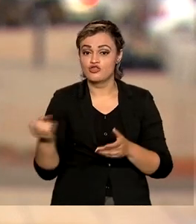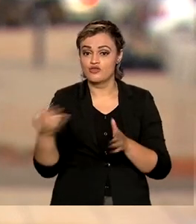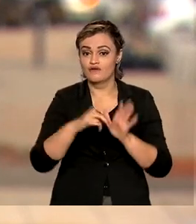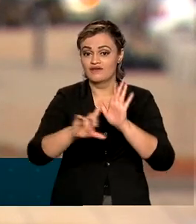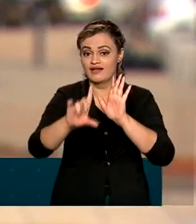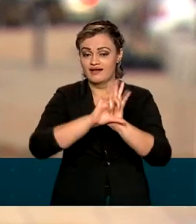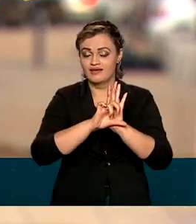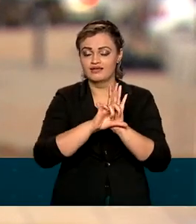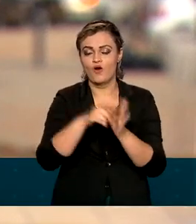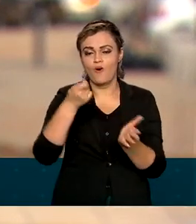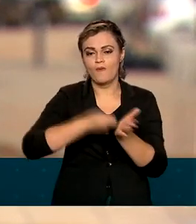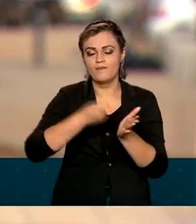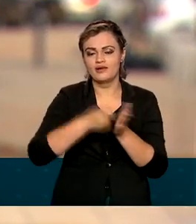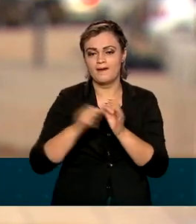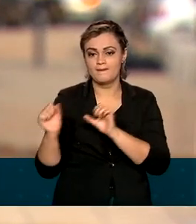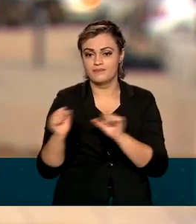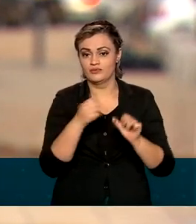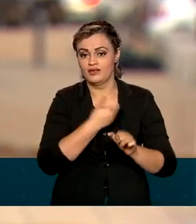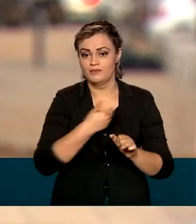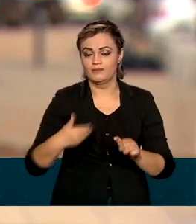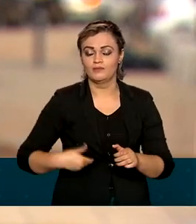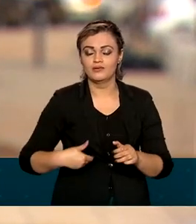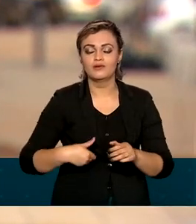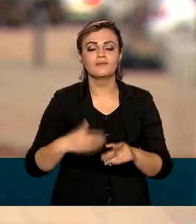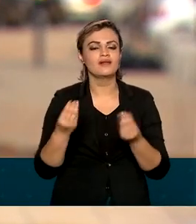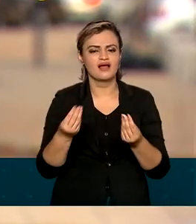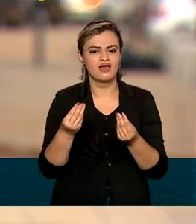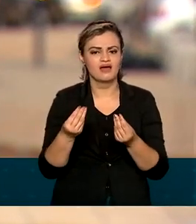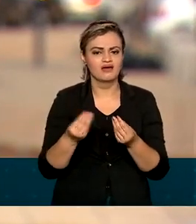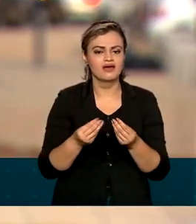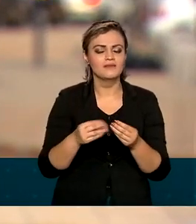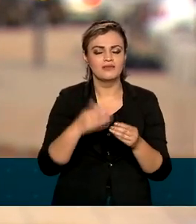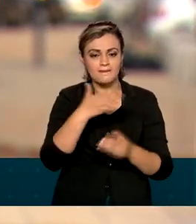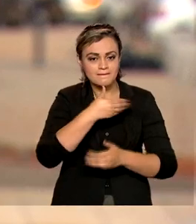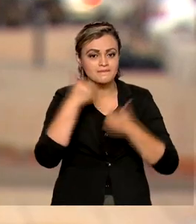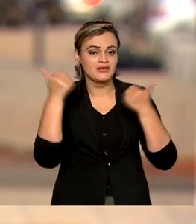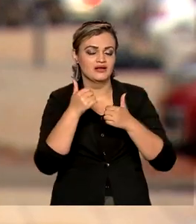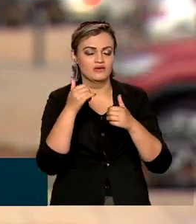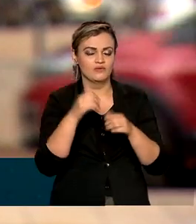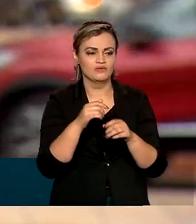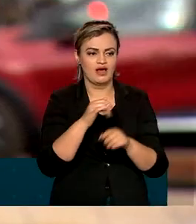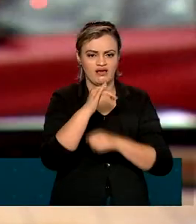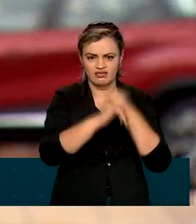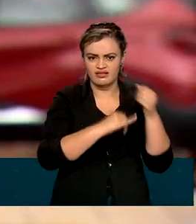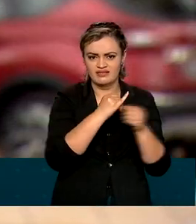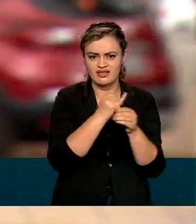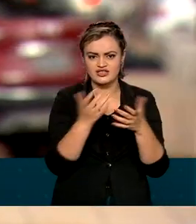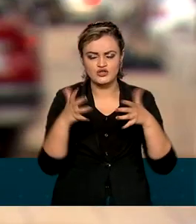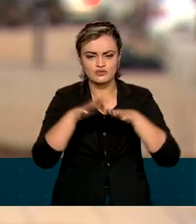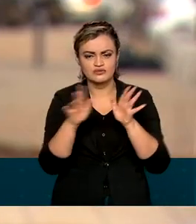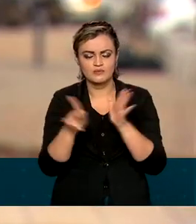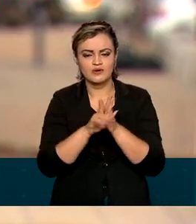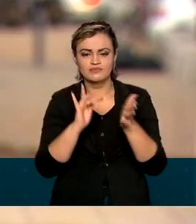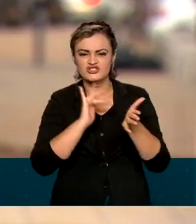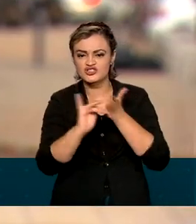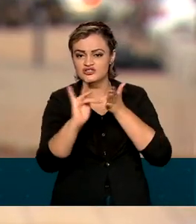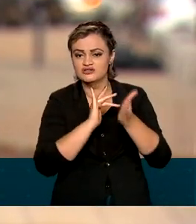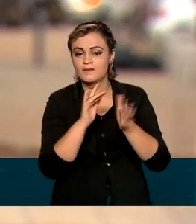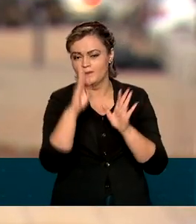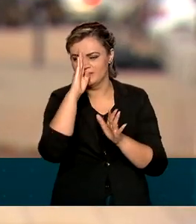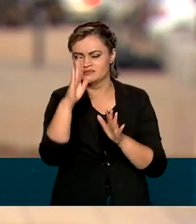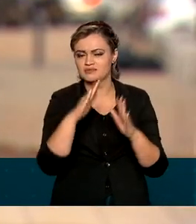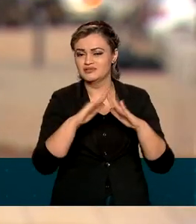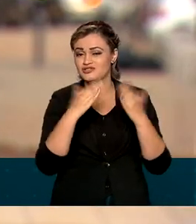obriga o poder público a criar condições para ampliar a conectividade e a inclusão digital, principalmente nas escolas